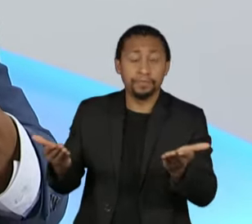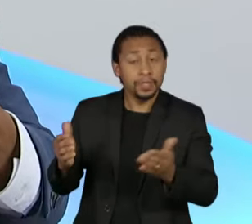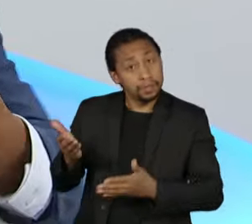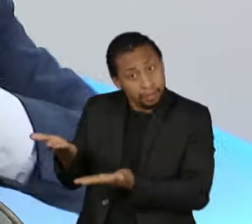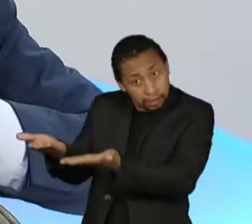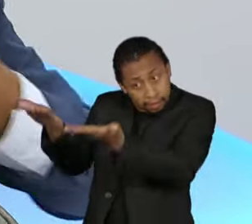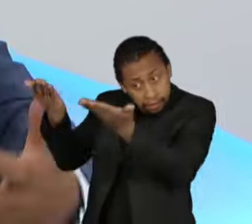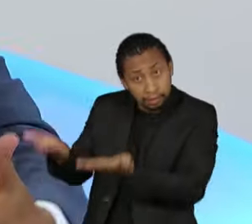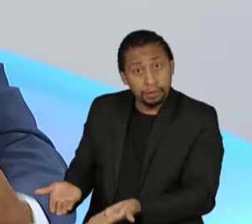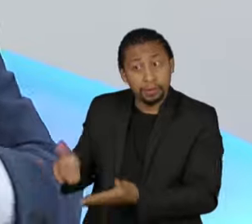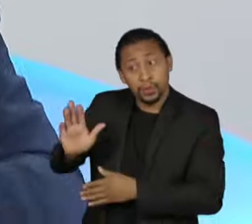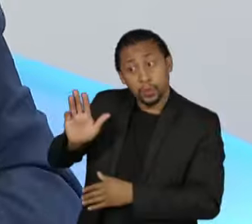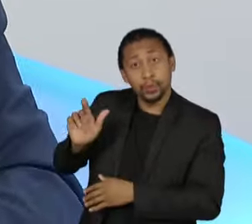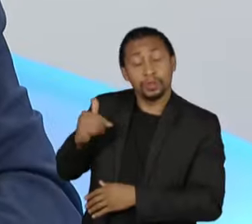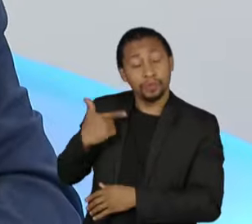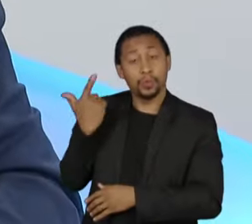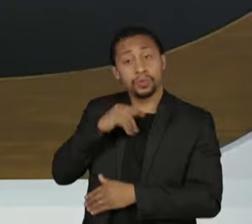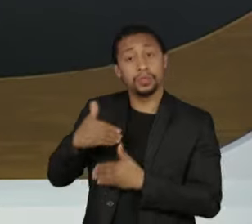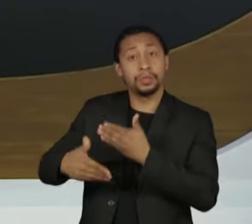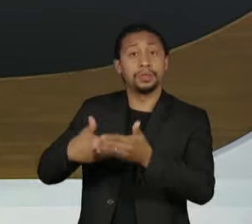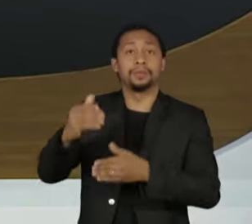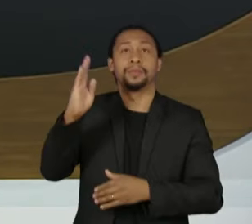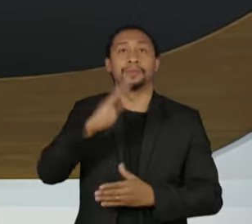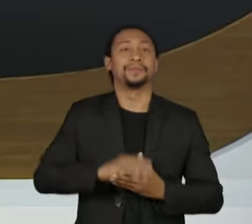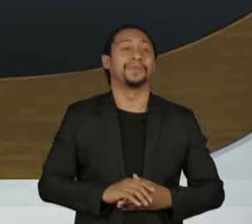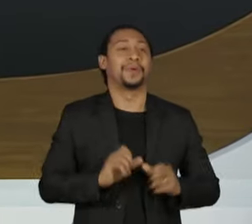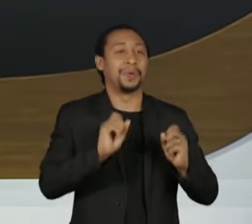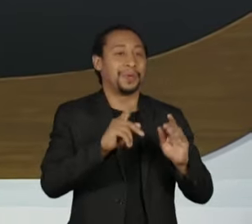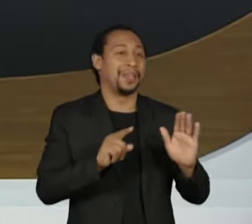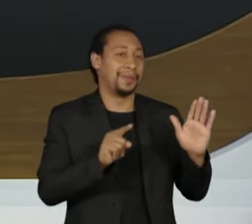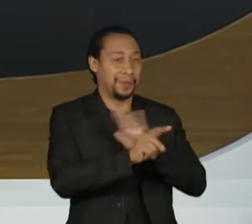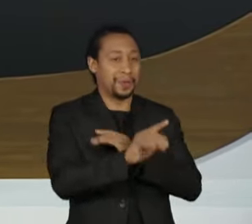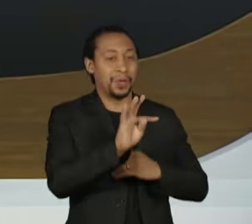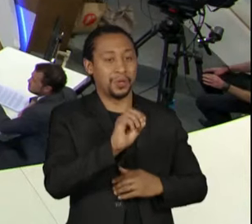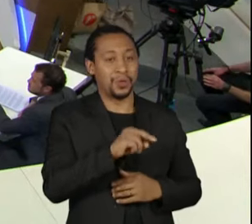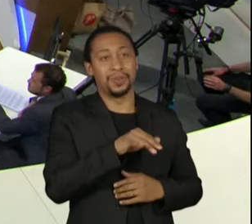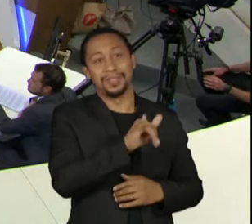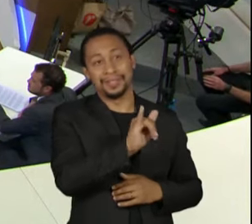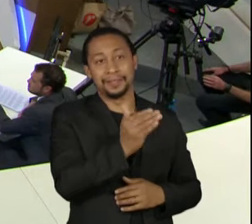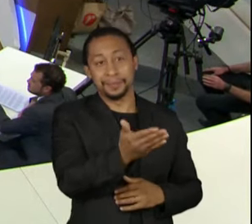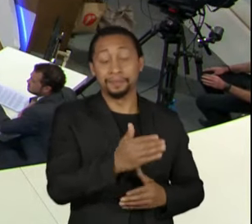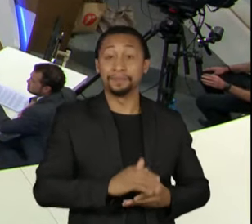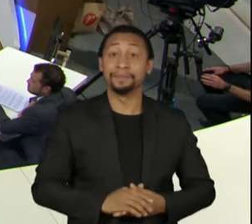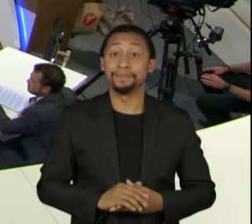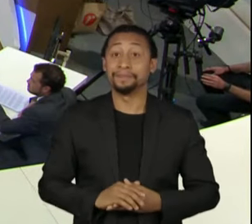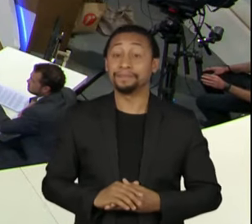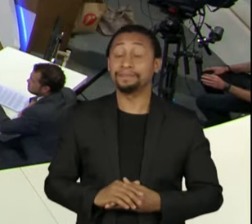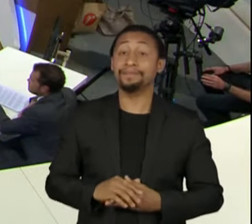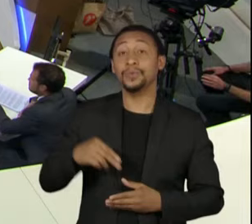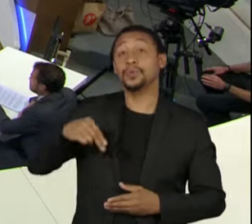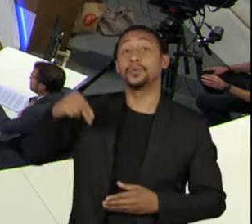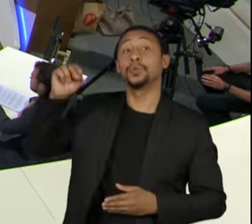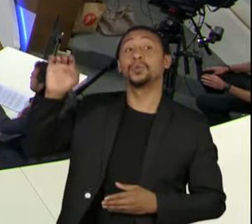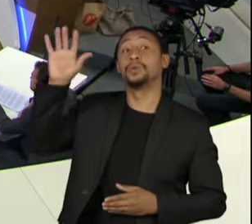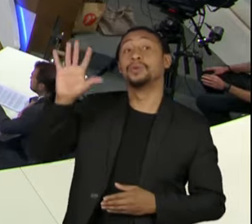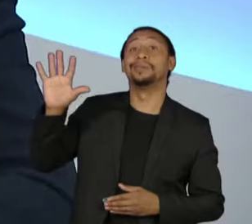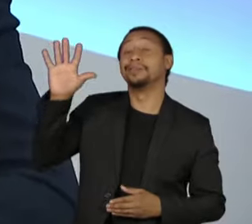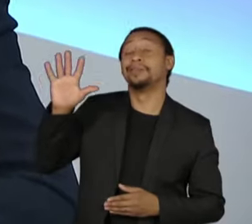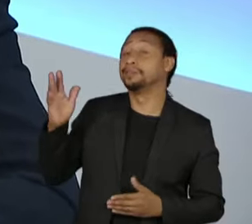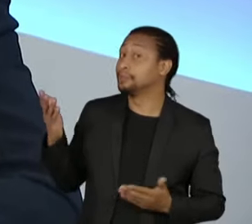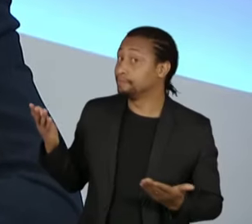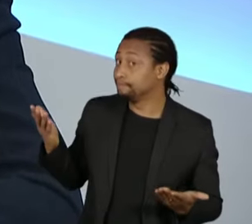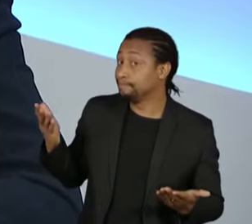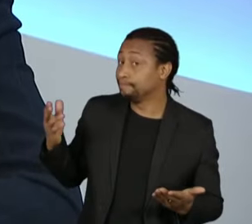Brasil. Por isso que eu estou animado que vai dar certo. lá, Tony. Senador, e o nosso Nordeste, nesse contexto todo,